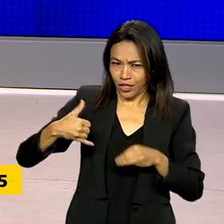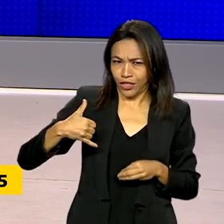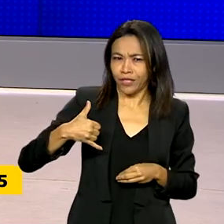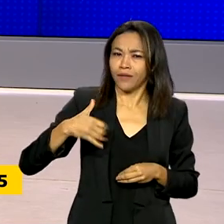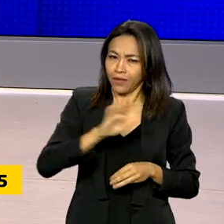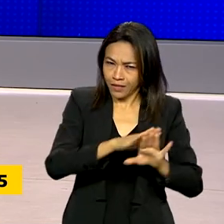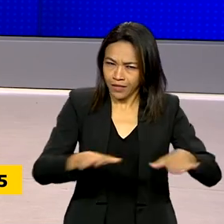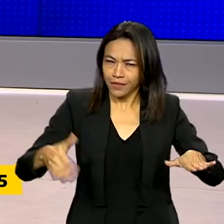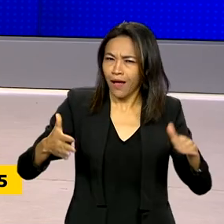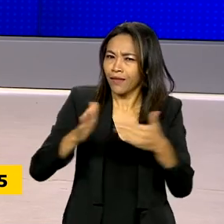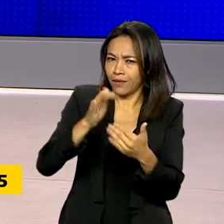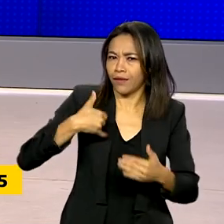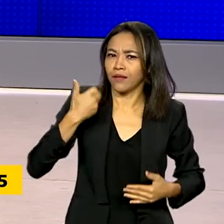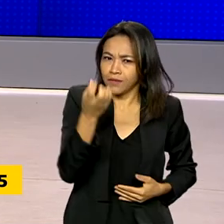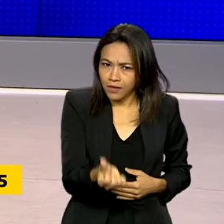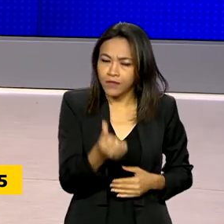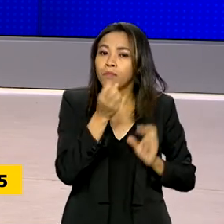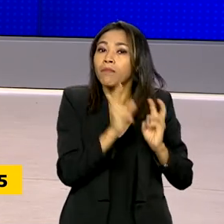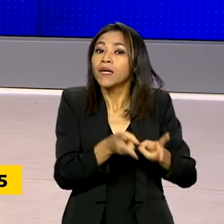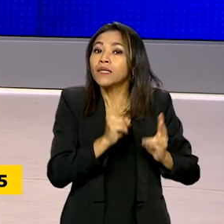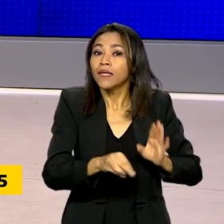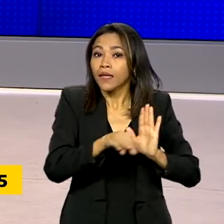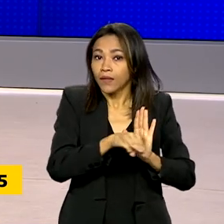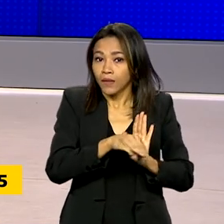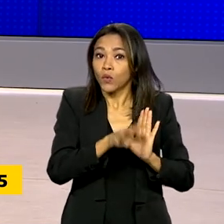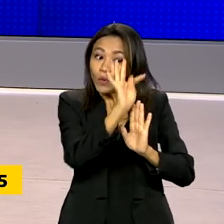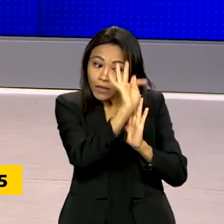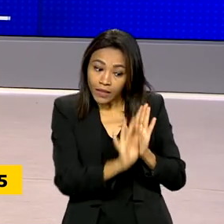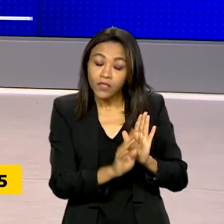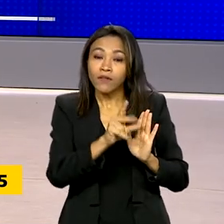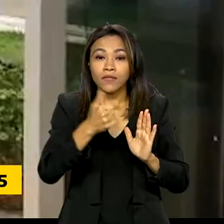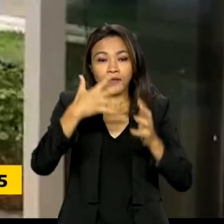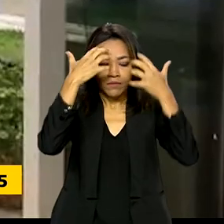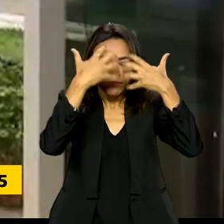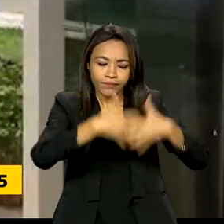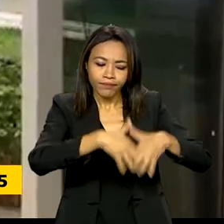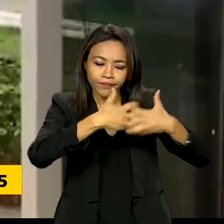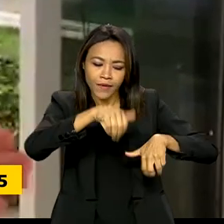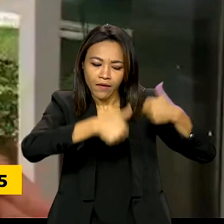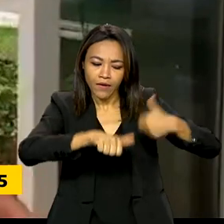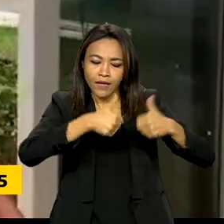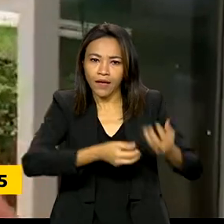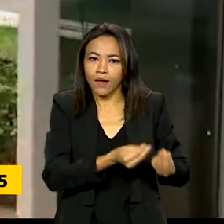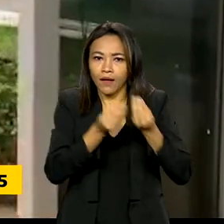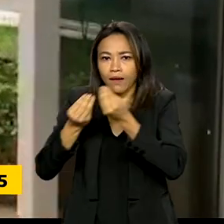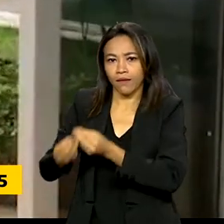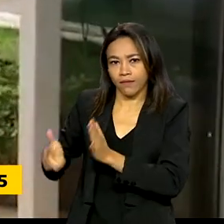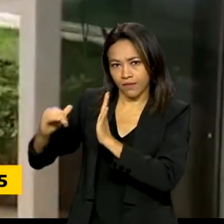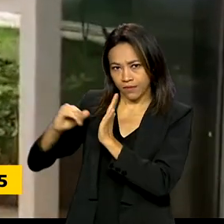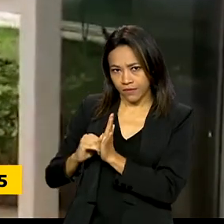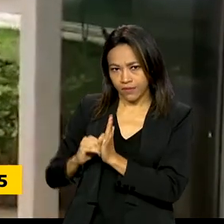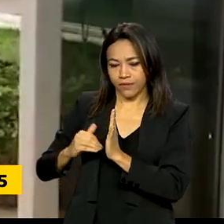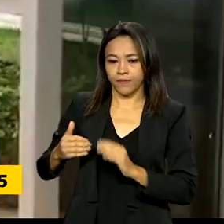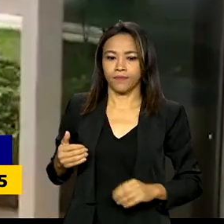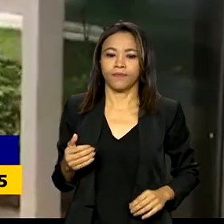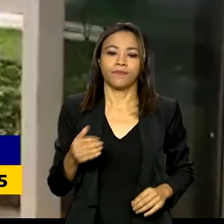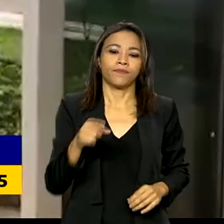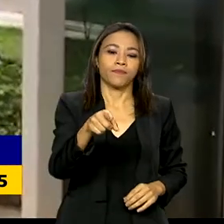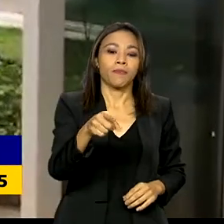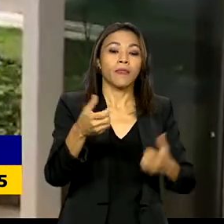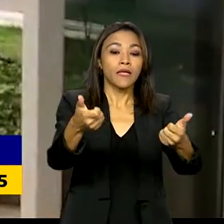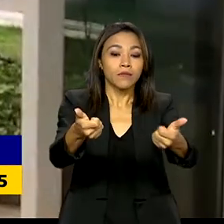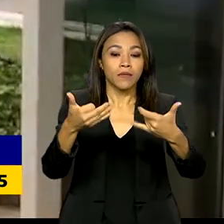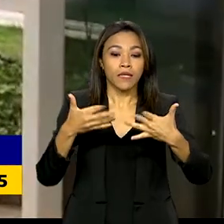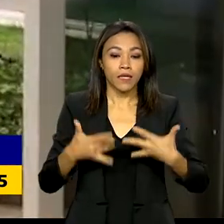garantido. O texto da MP será analisado agora pelo Senado. Nós teremos ali a condição de